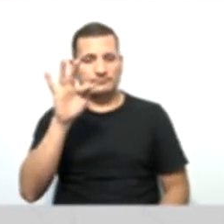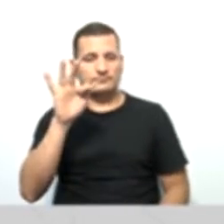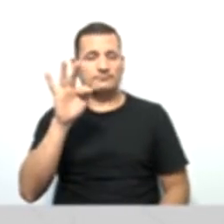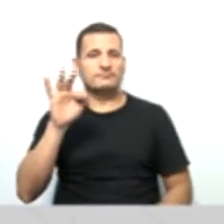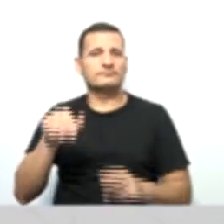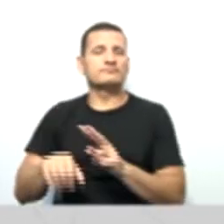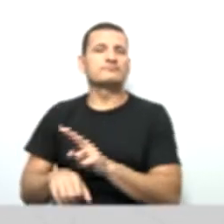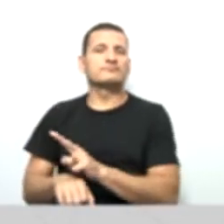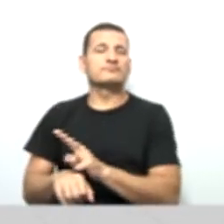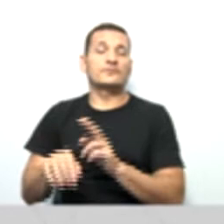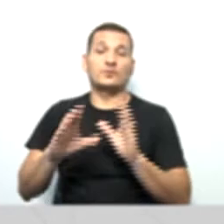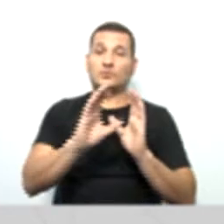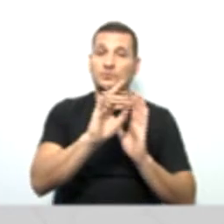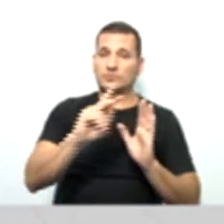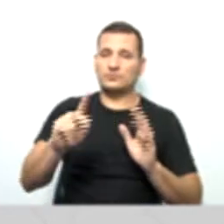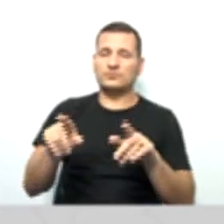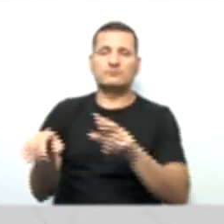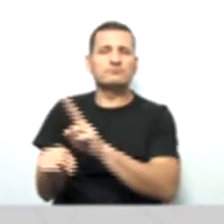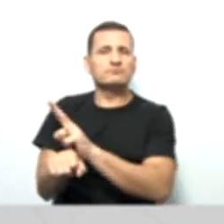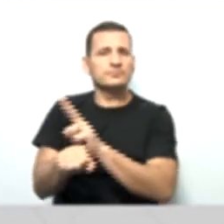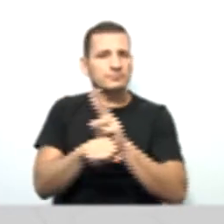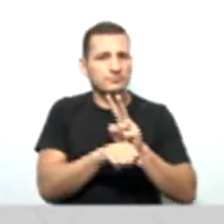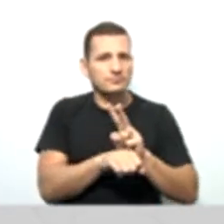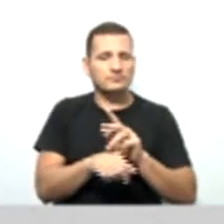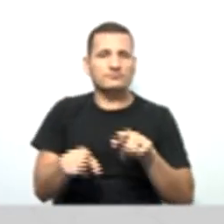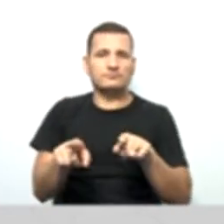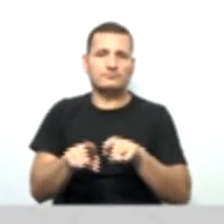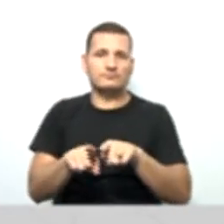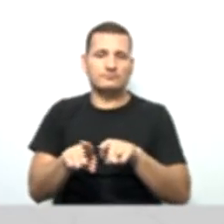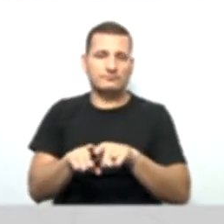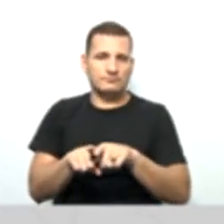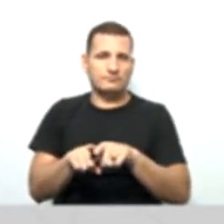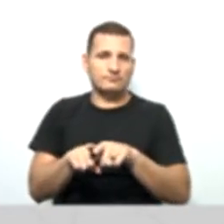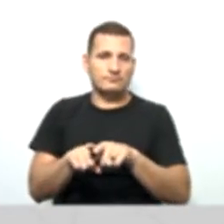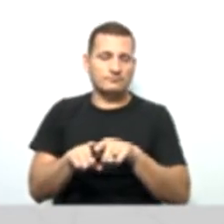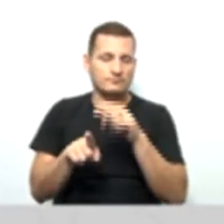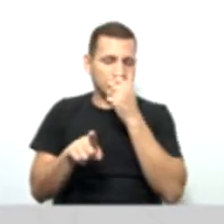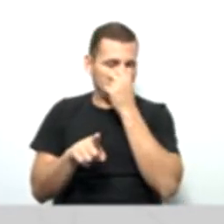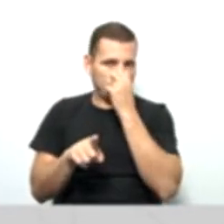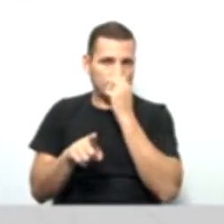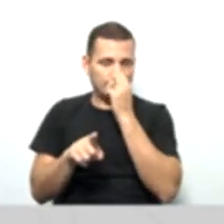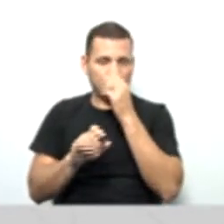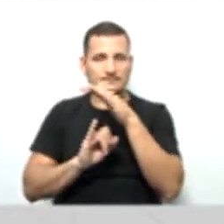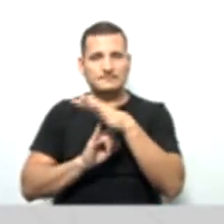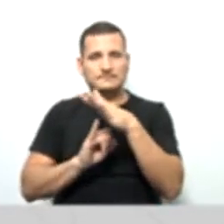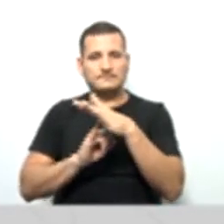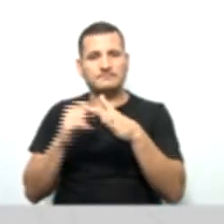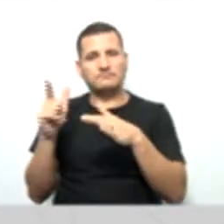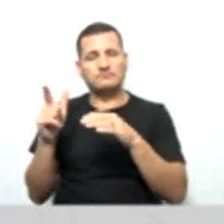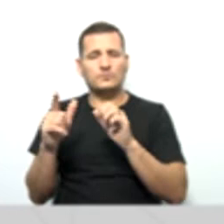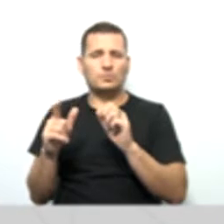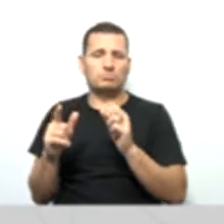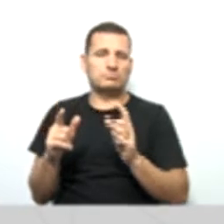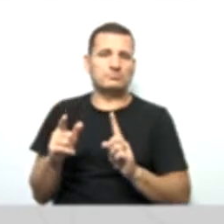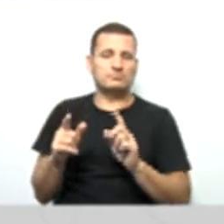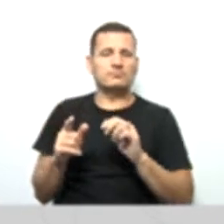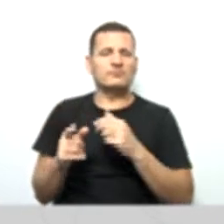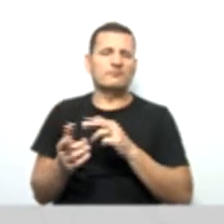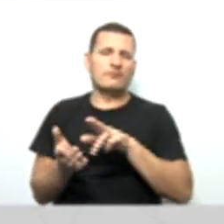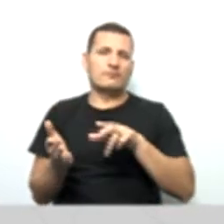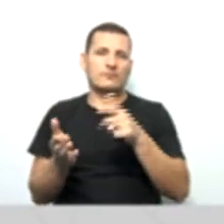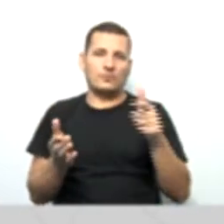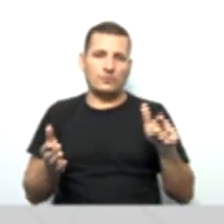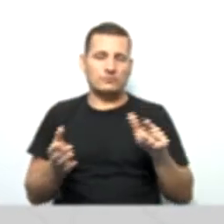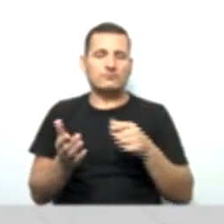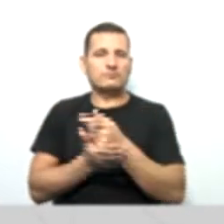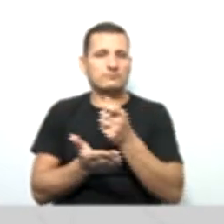empréstimo que a cooperativa venha ter obtido de instituições financeiras ou não e entre outros valores a